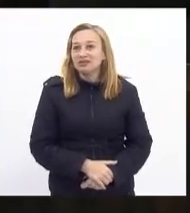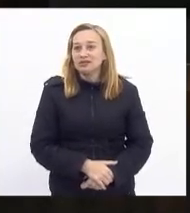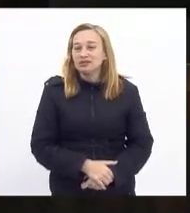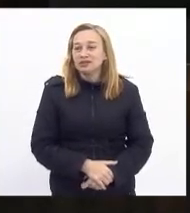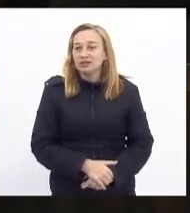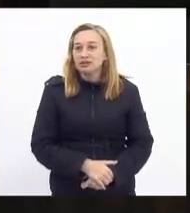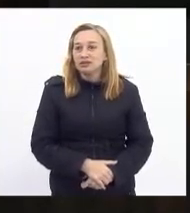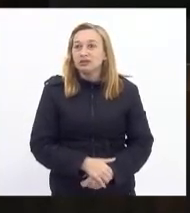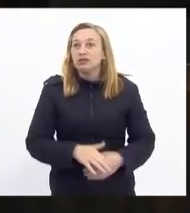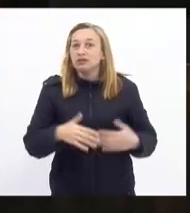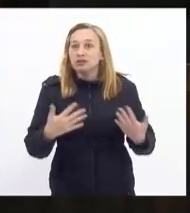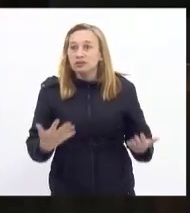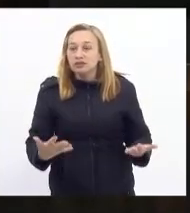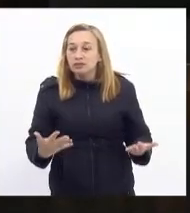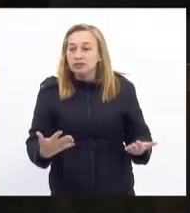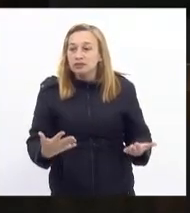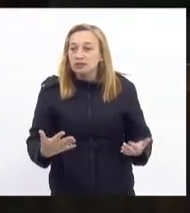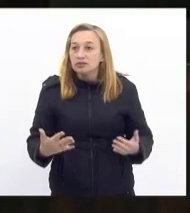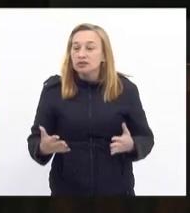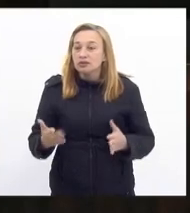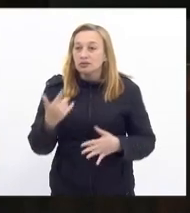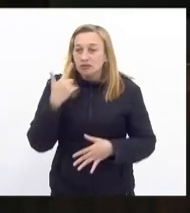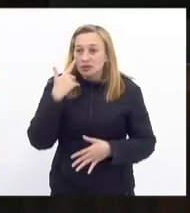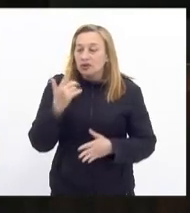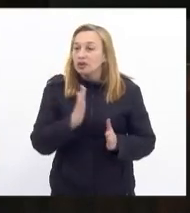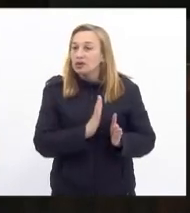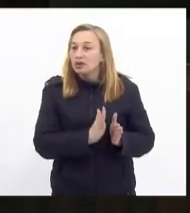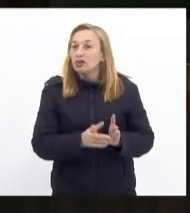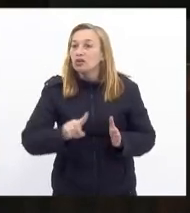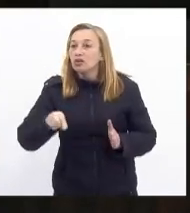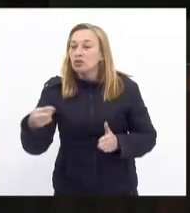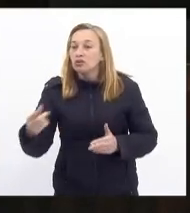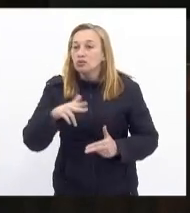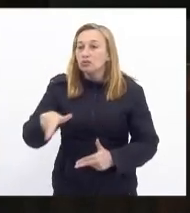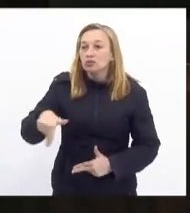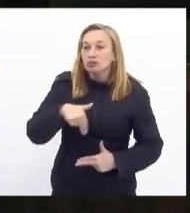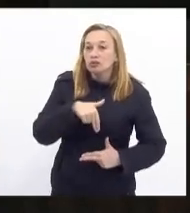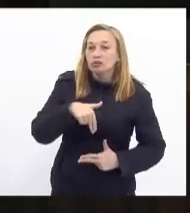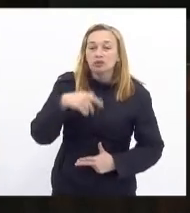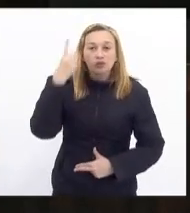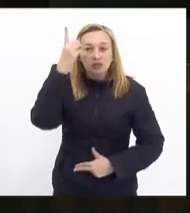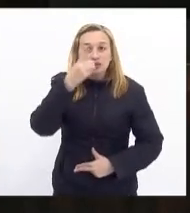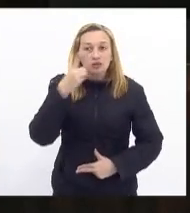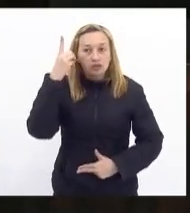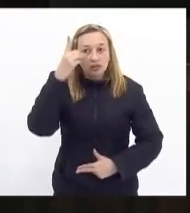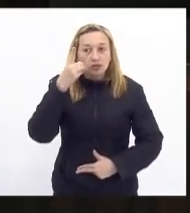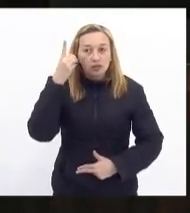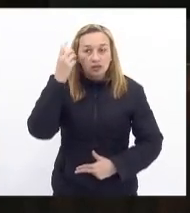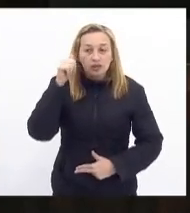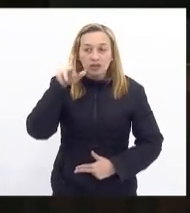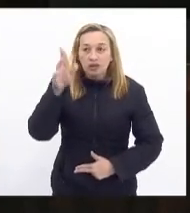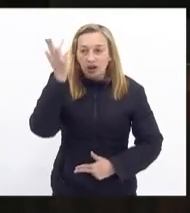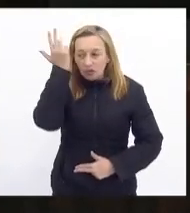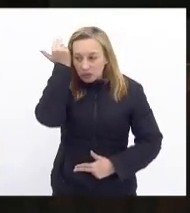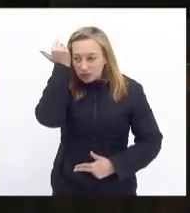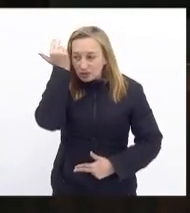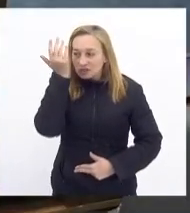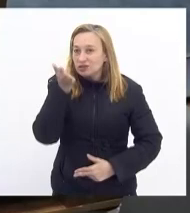Então, vamos inverter aqui a ordem. Próximo orador inscrito é o nobre deputado Egelmar Coelho.